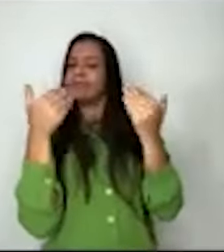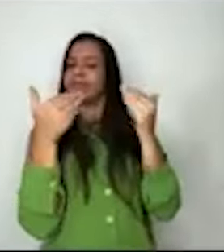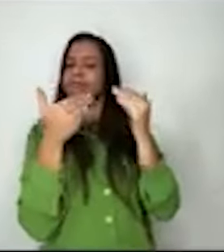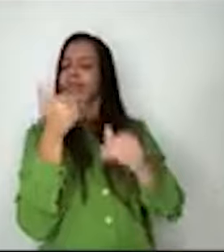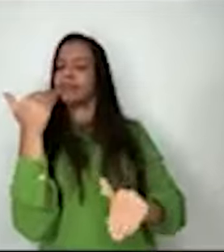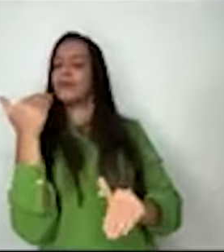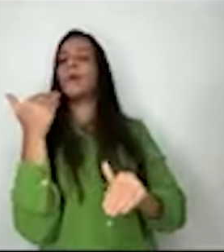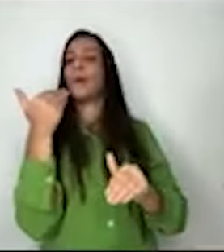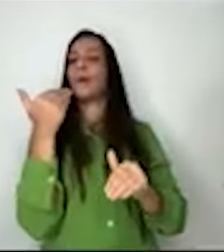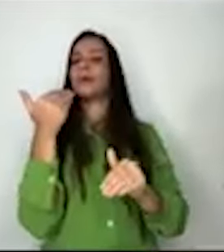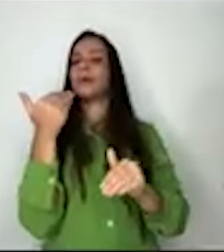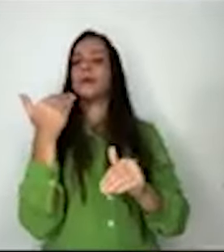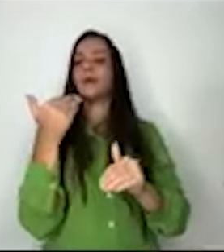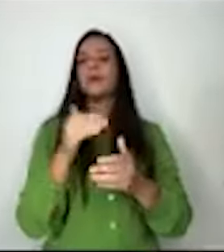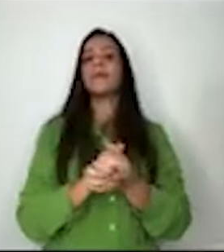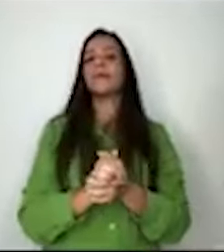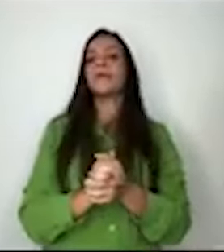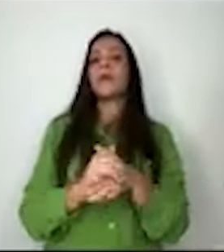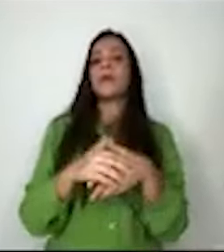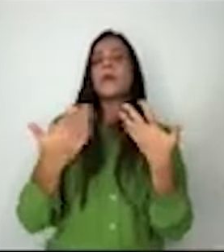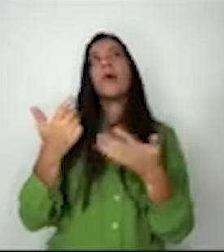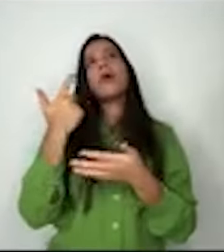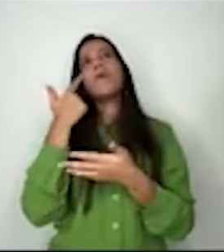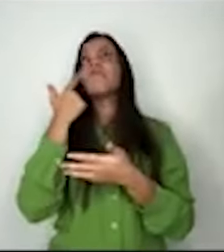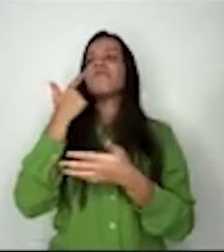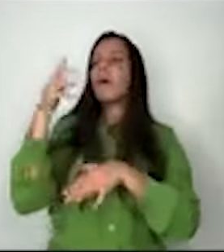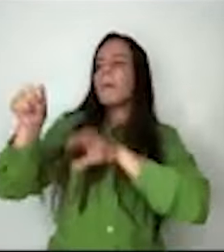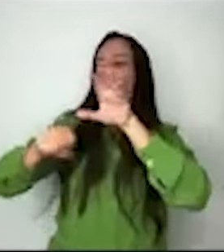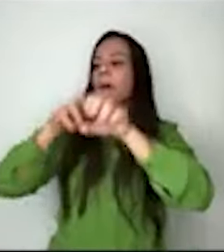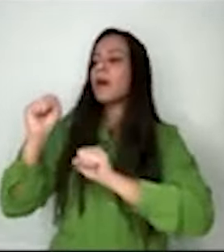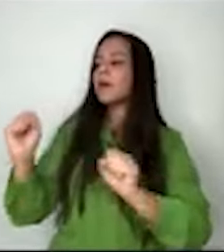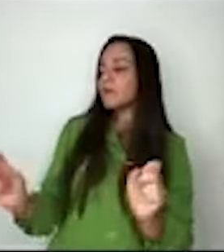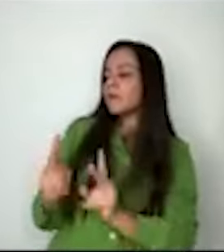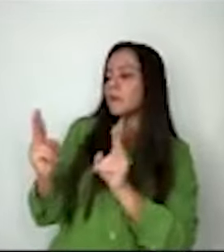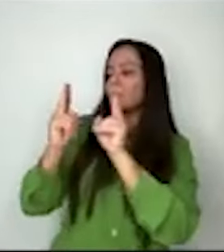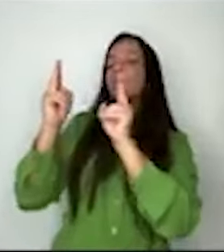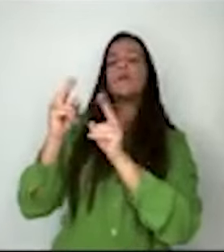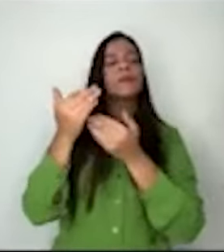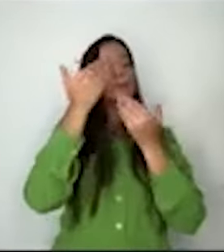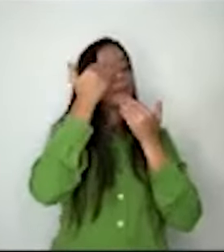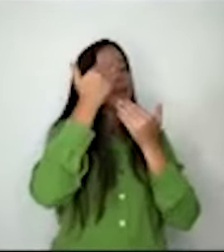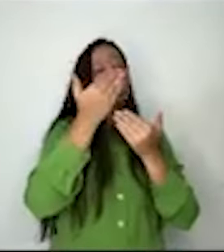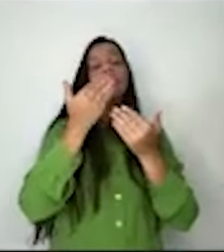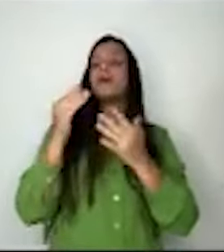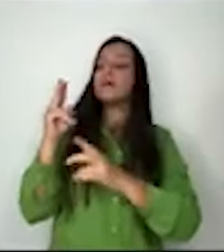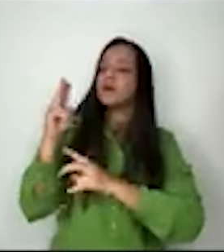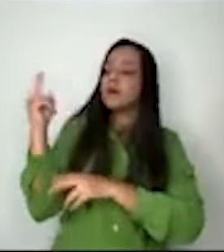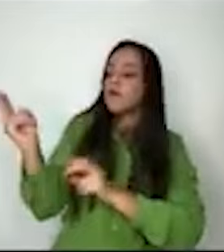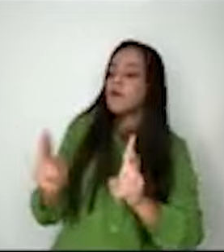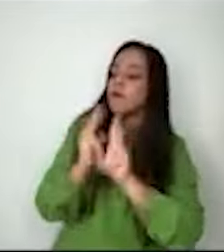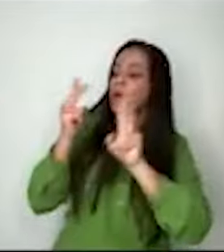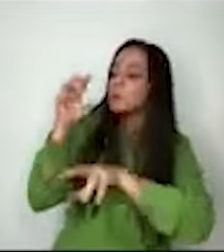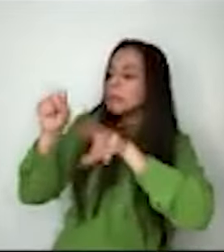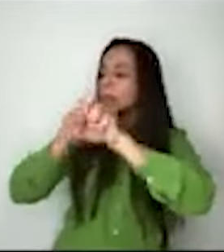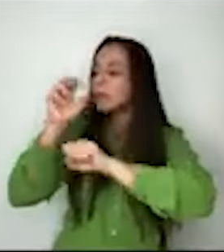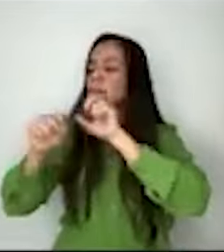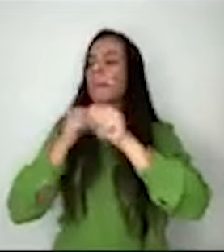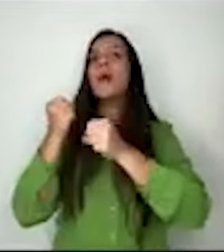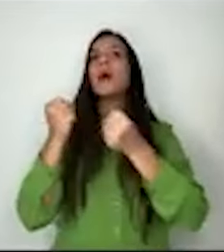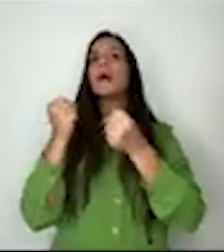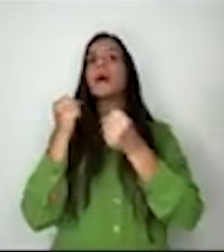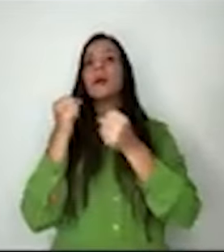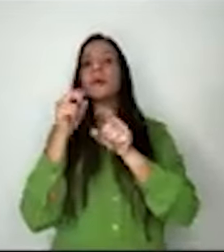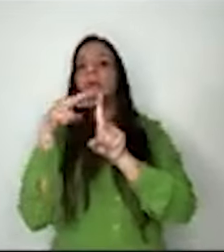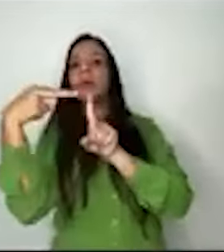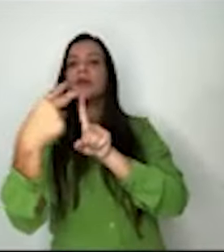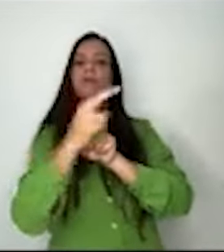valores que pudesse congregar as pessoas que têm diferentes visões de mundo. E, portanto, são